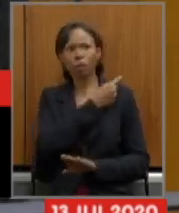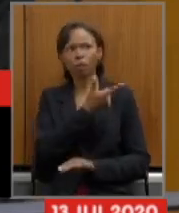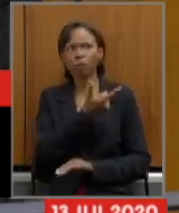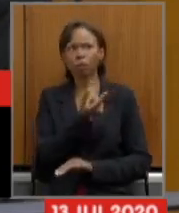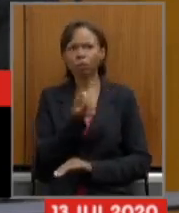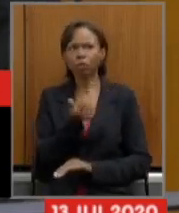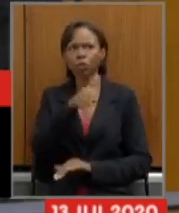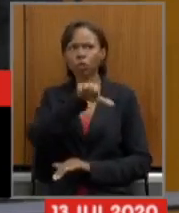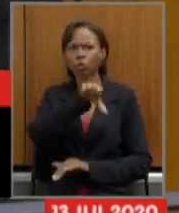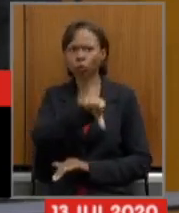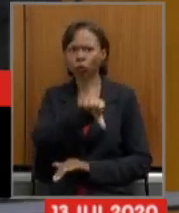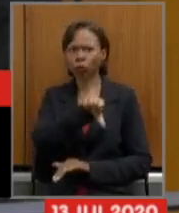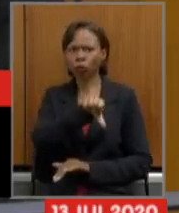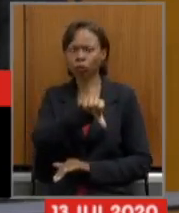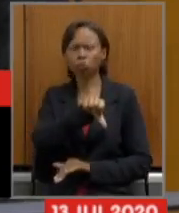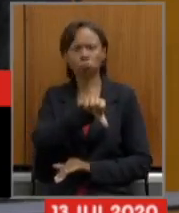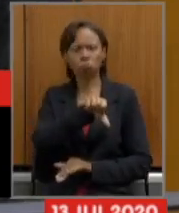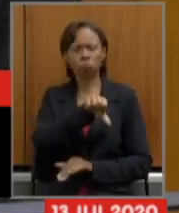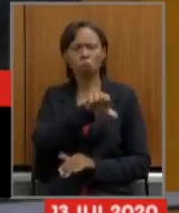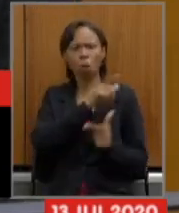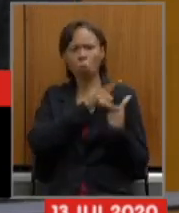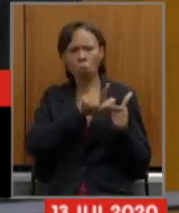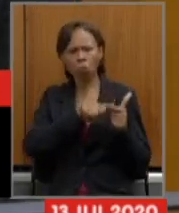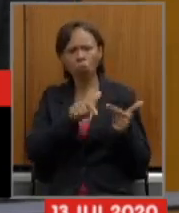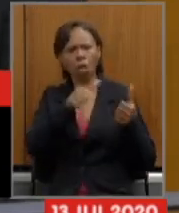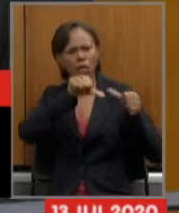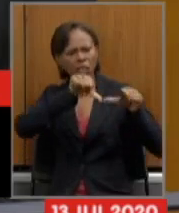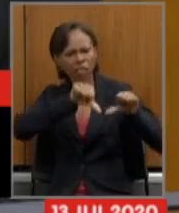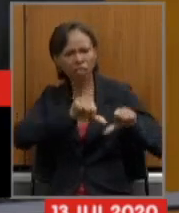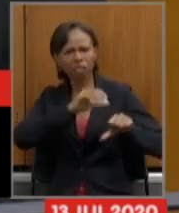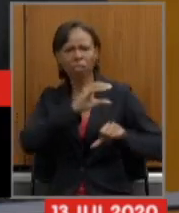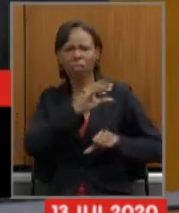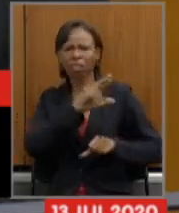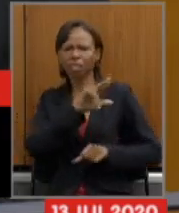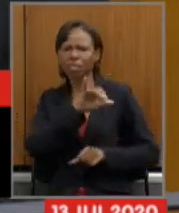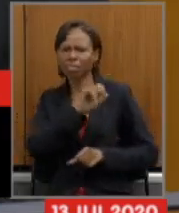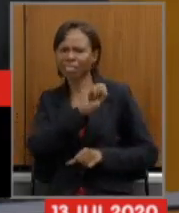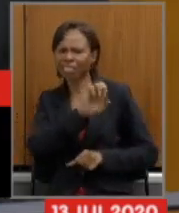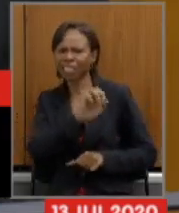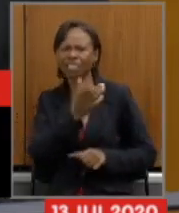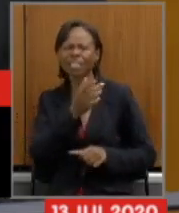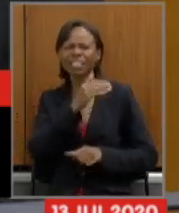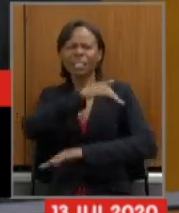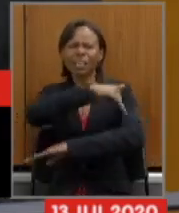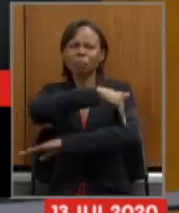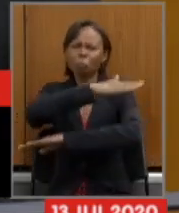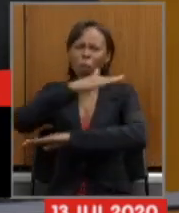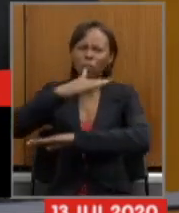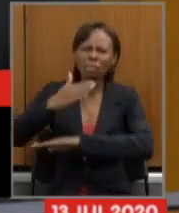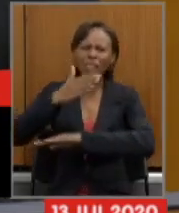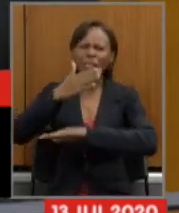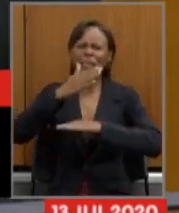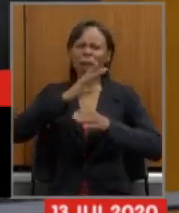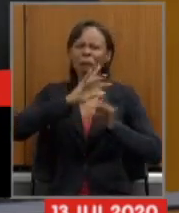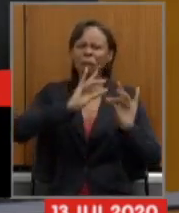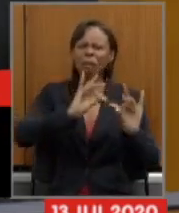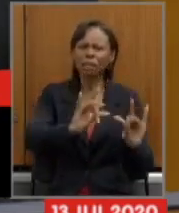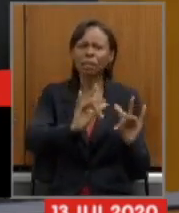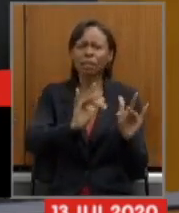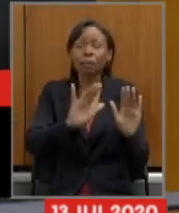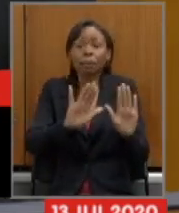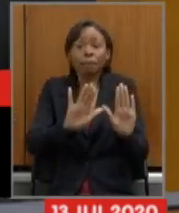apesar da crise, apesar da tragédia de Brumadinho, a receita